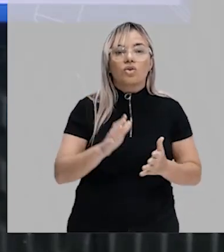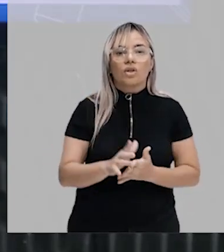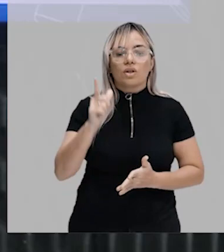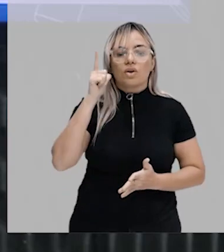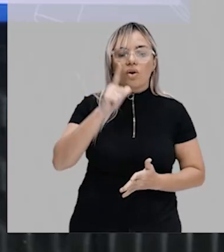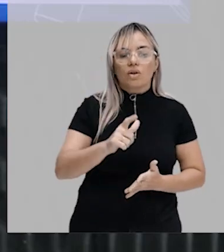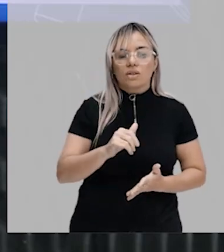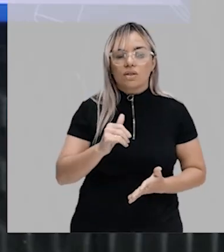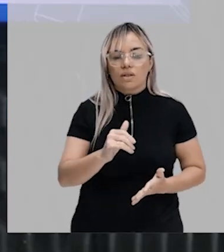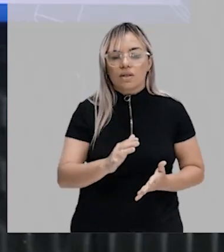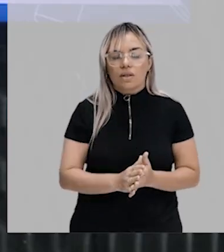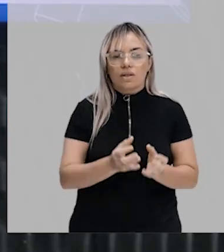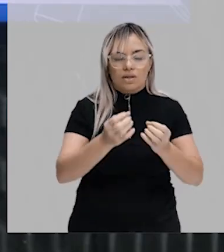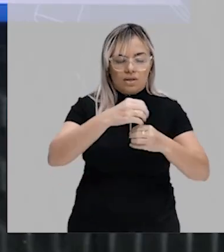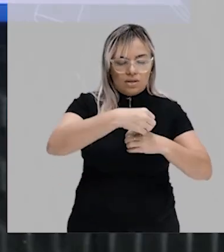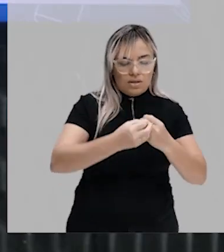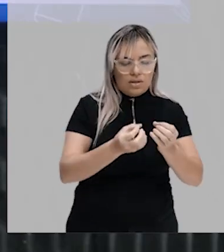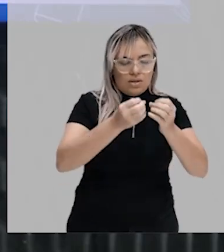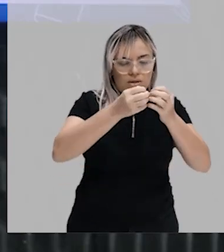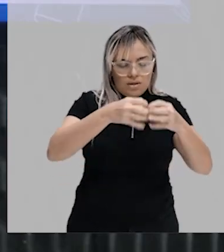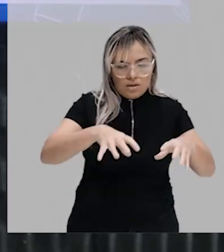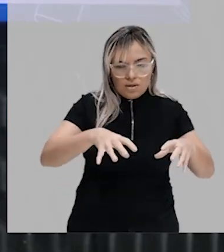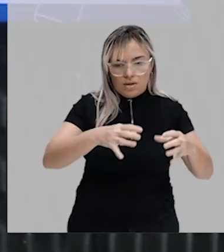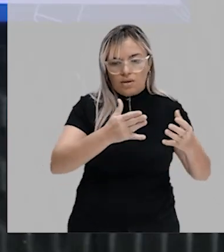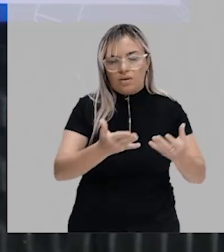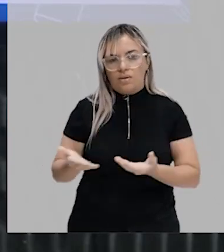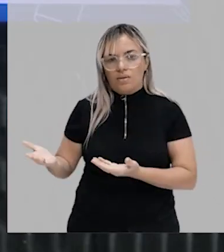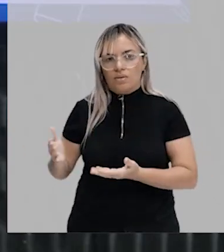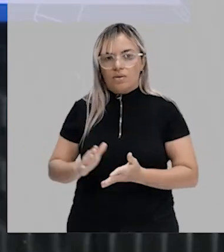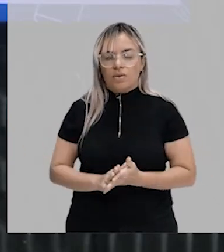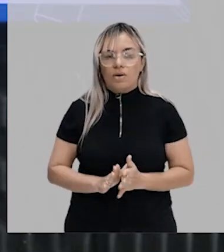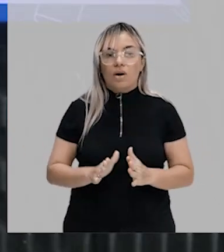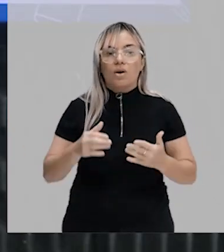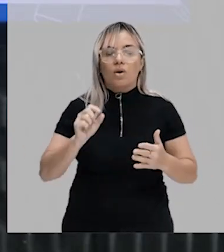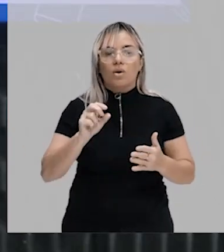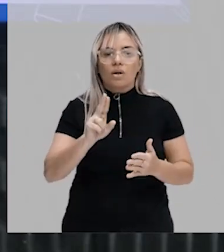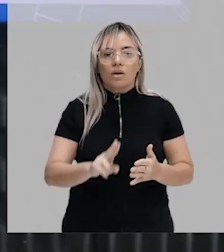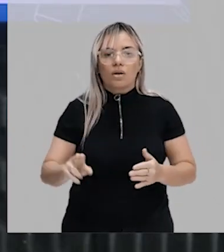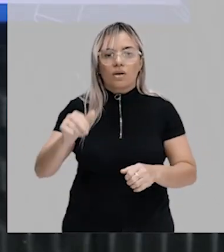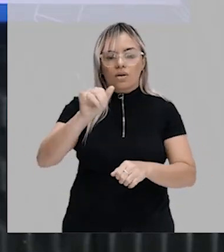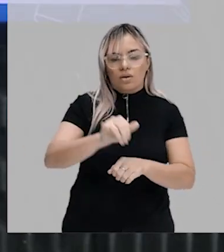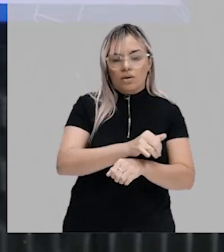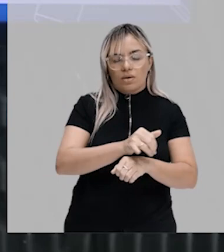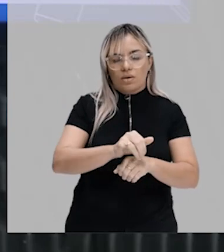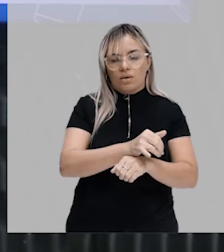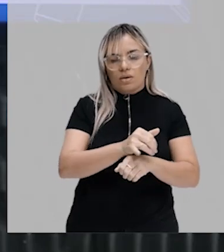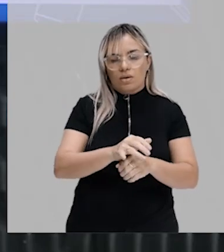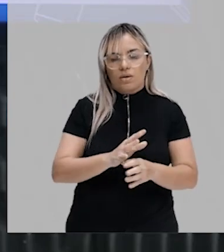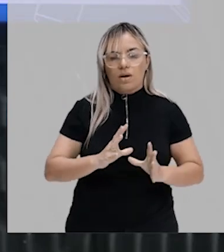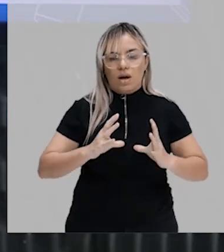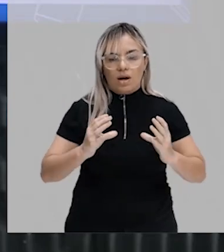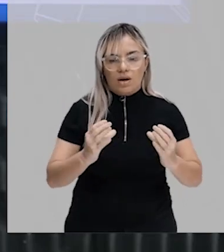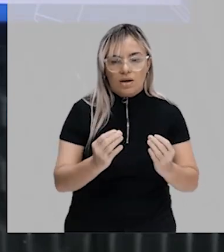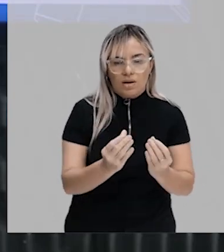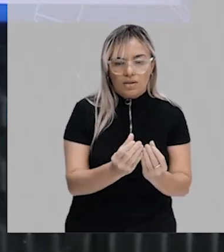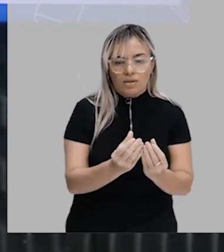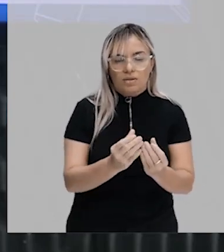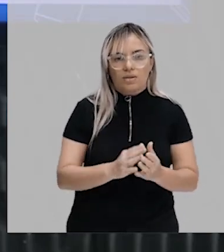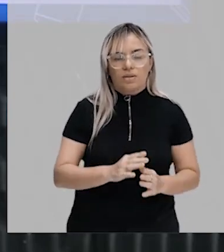Quebrando essa molécula. Nesse caso, qual foi a estratégia que ele usou para quebrar ela? Promoveu a fermentação.